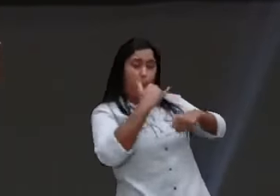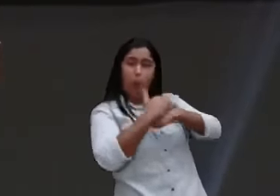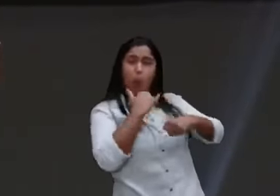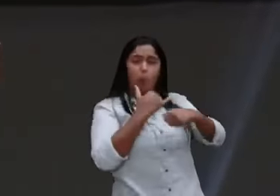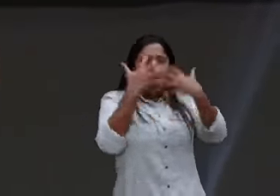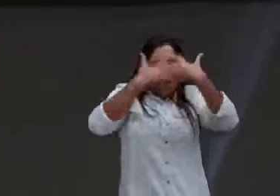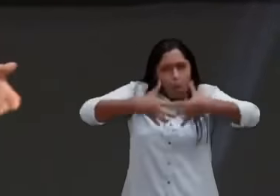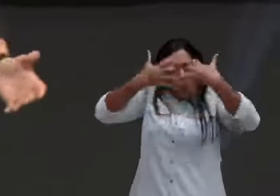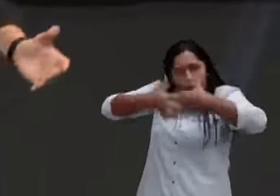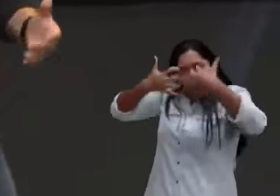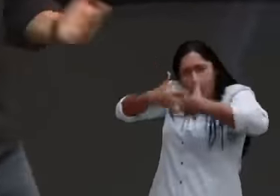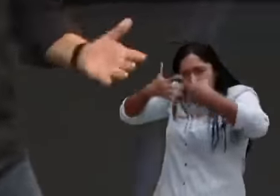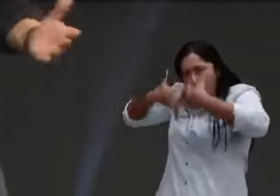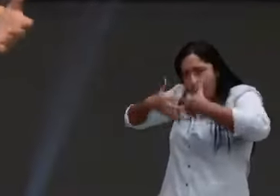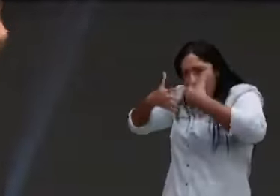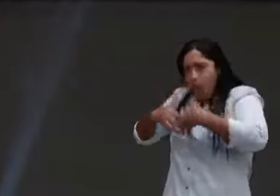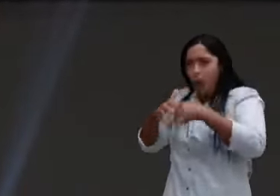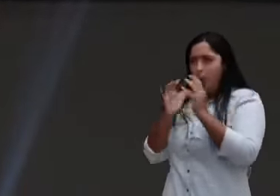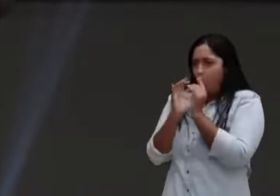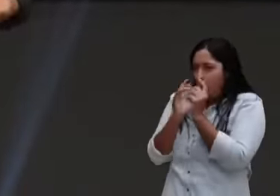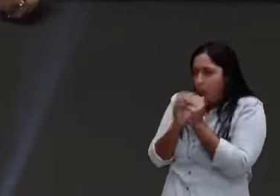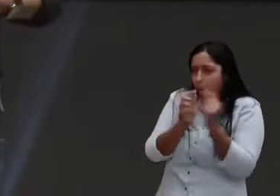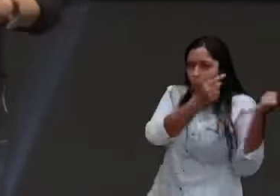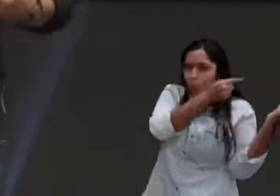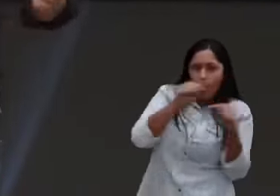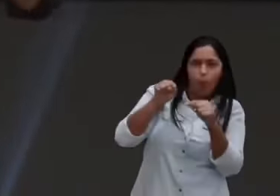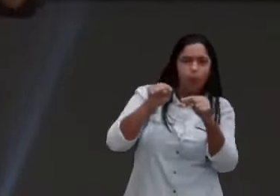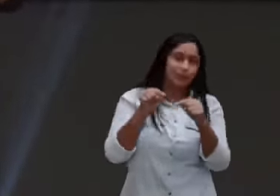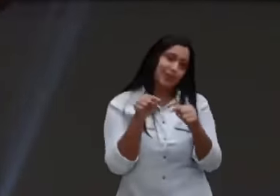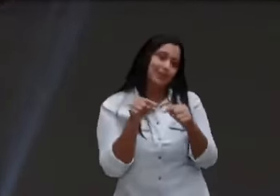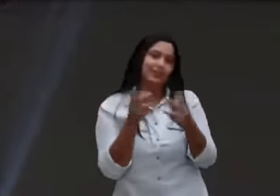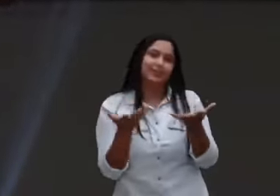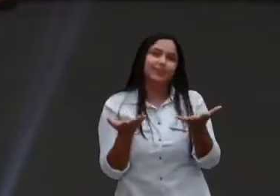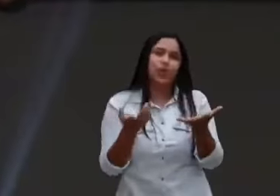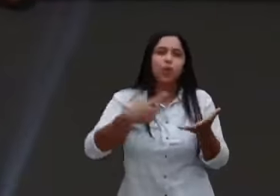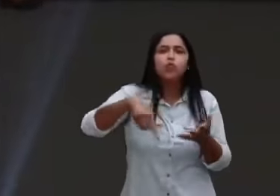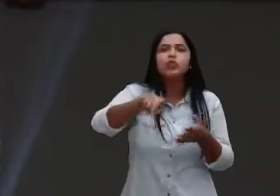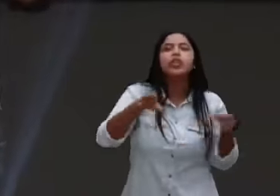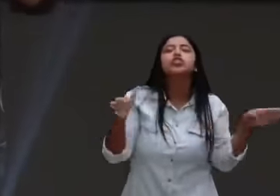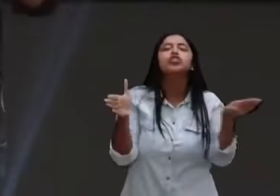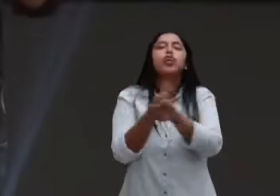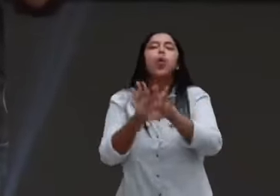churrasco de família e você entrou no ambiente, quando você entrou, a sensação é que um assunto morreu.